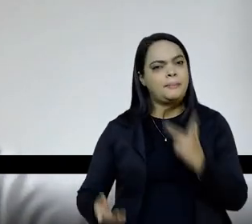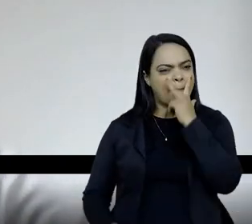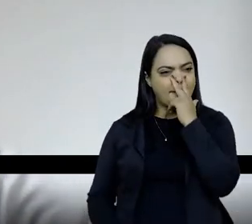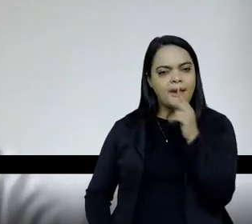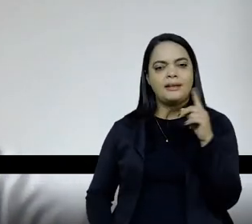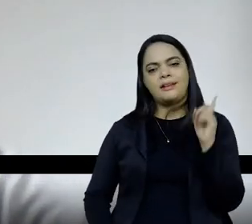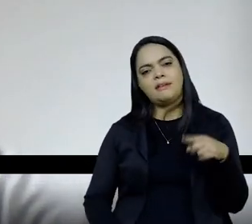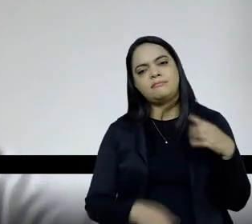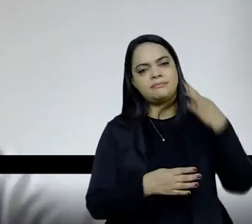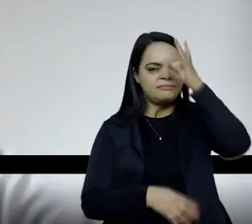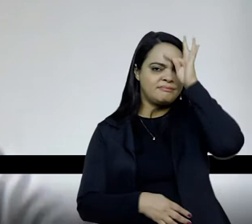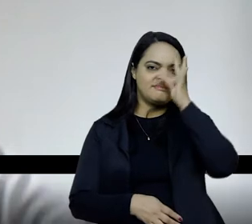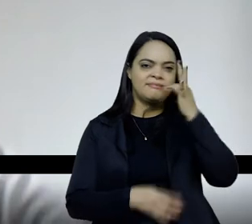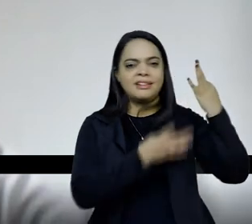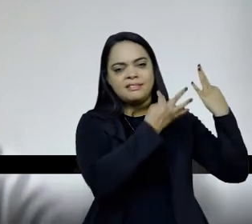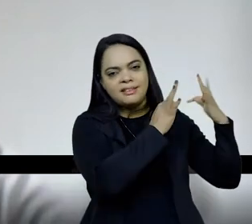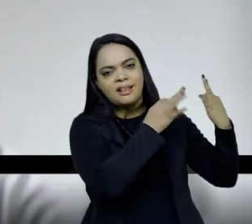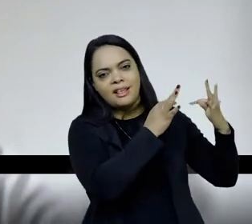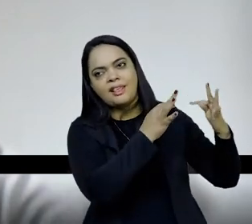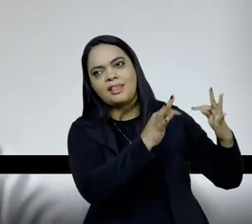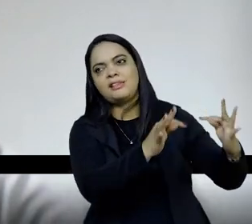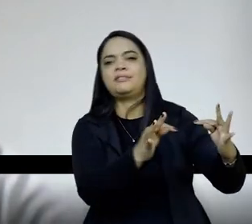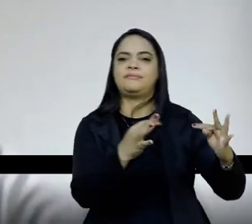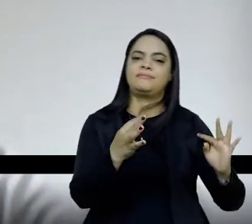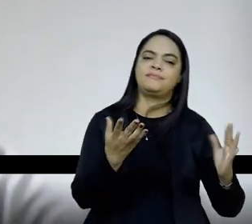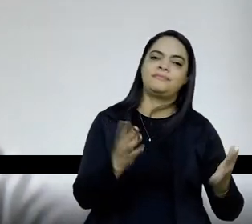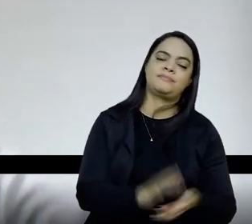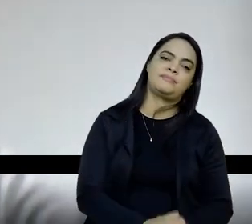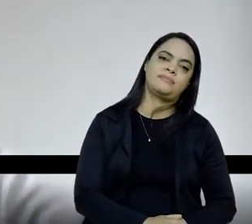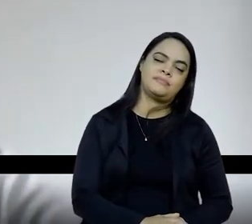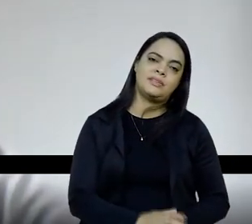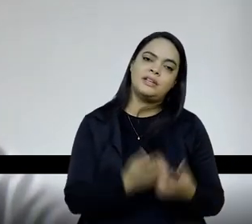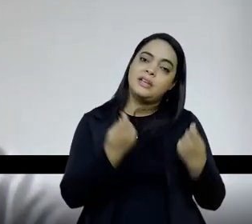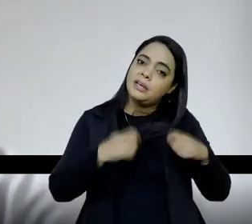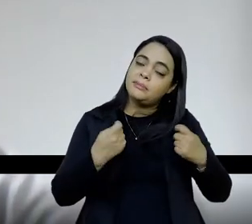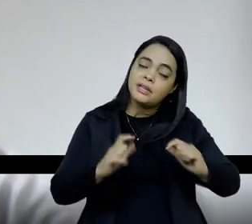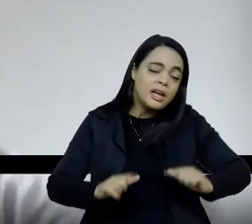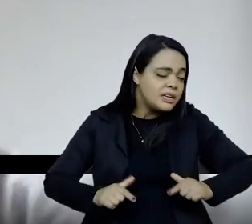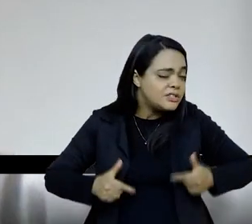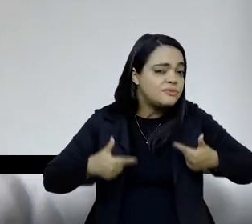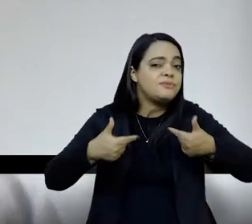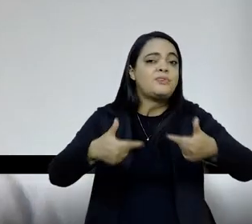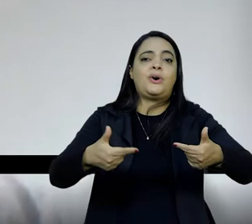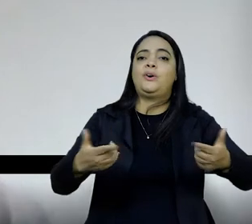tradição nossa importante, e acho que talvez a gente tenha que fazer esse esforço por